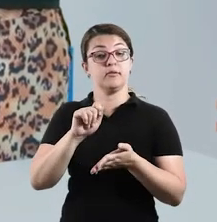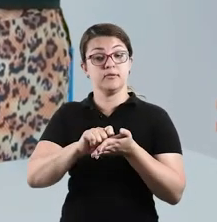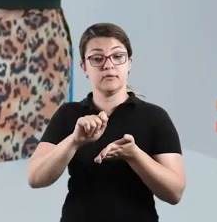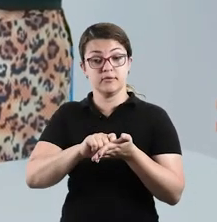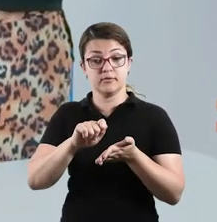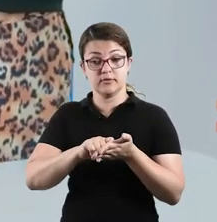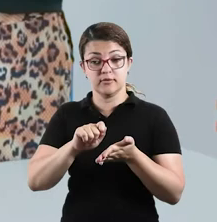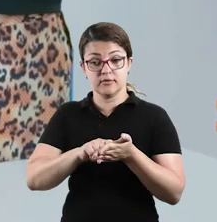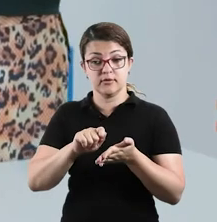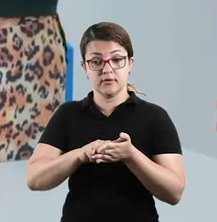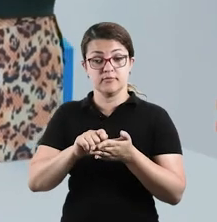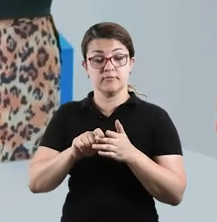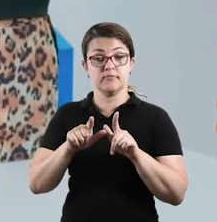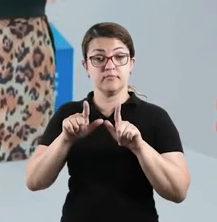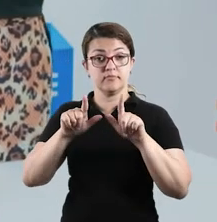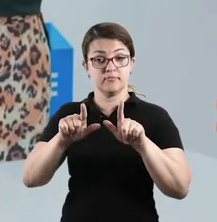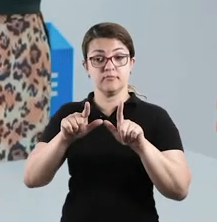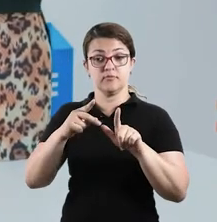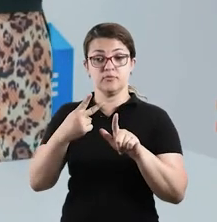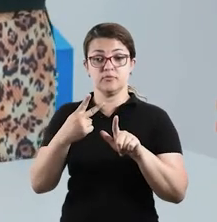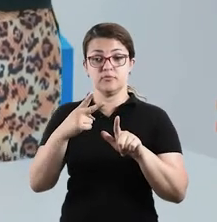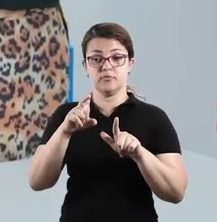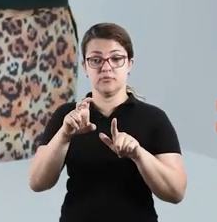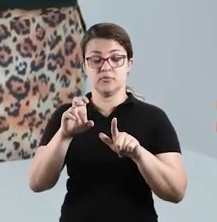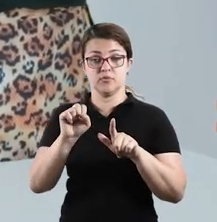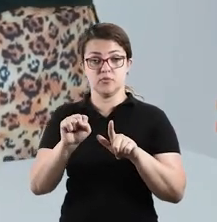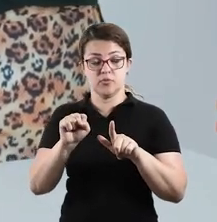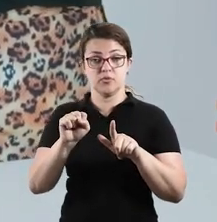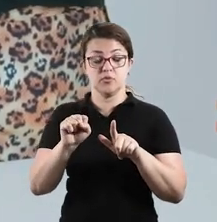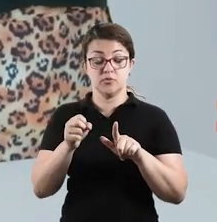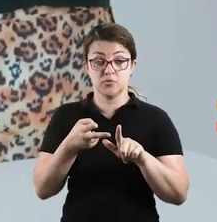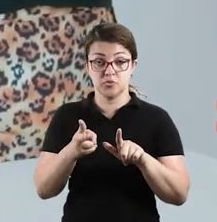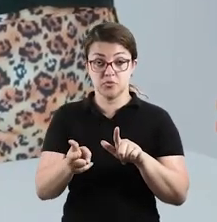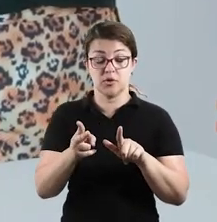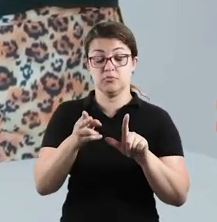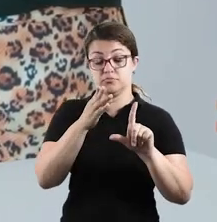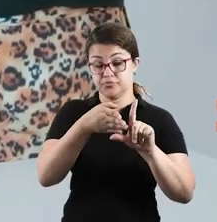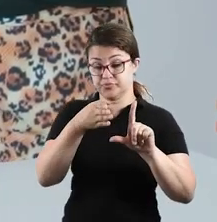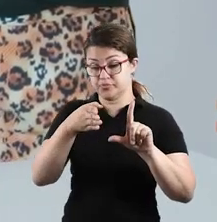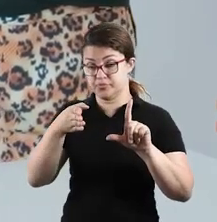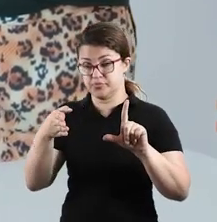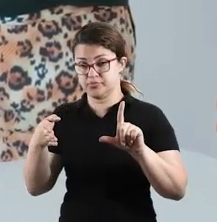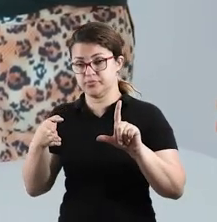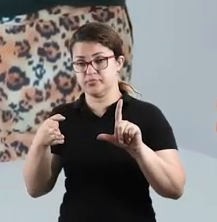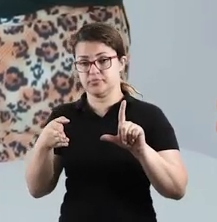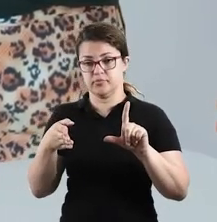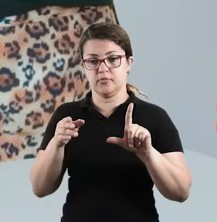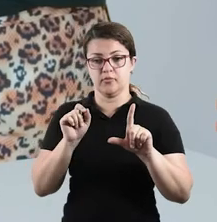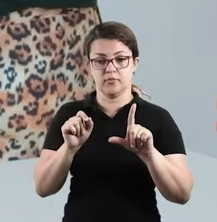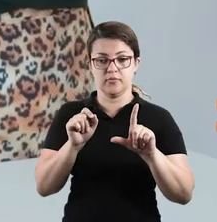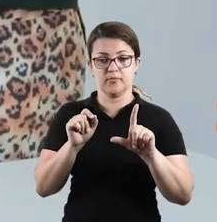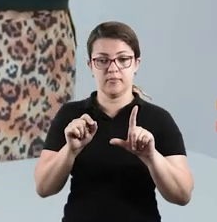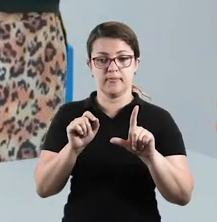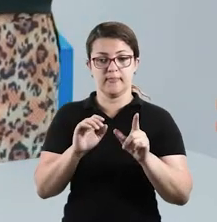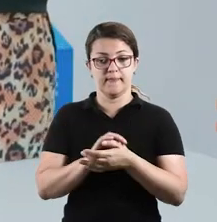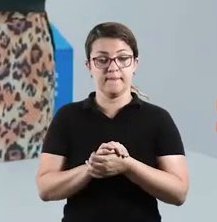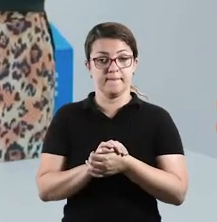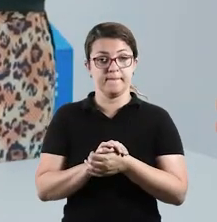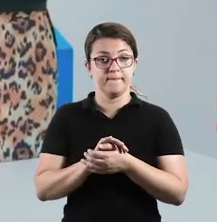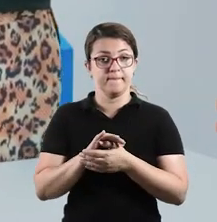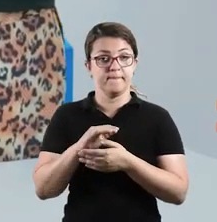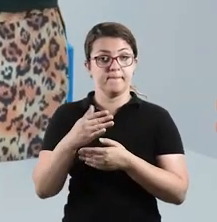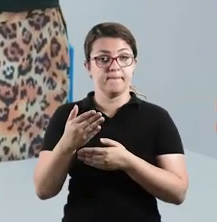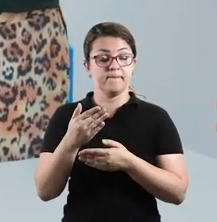clínica geral até chegar à senha do paciente, que é a senha 258, citado no enunciado, partindo do primeiro painel,